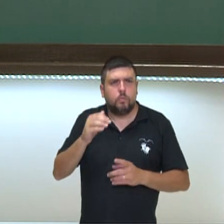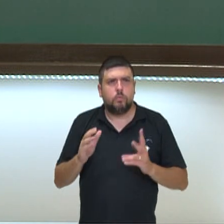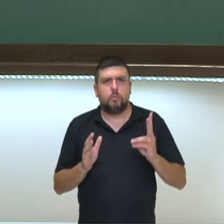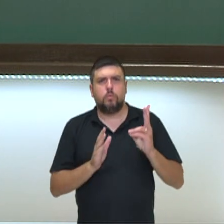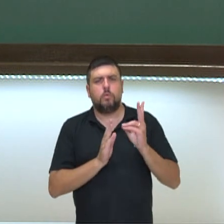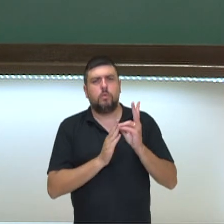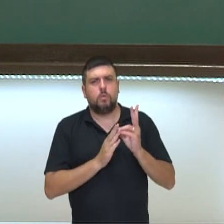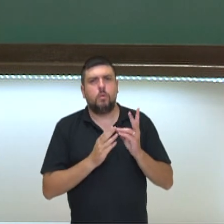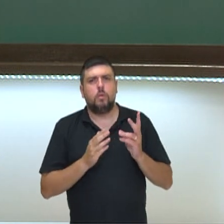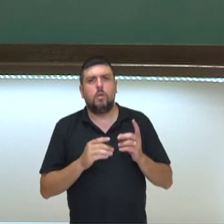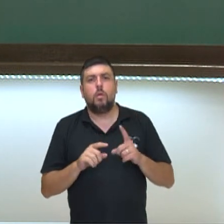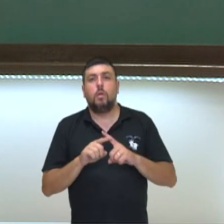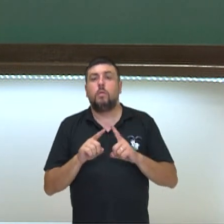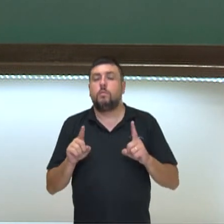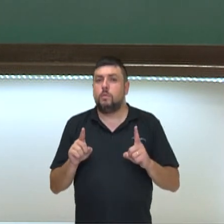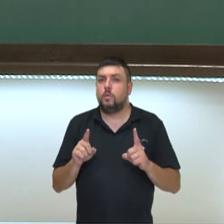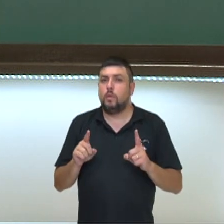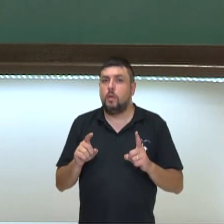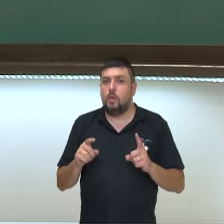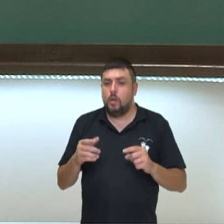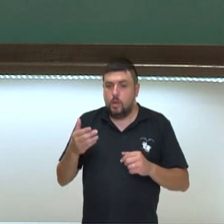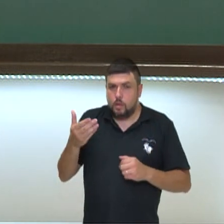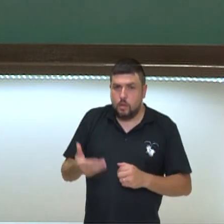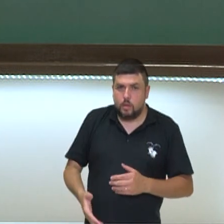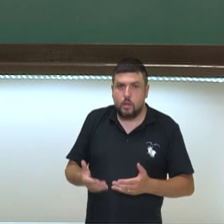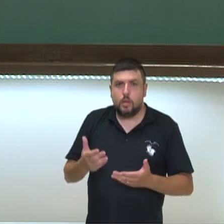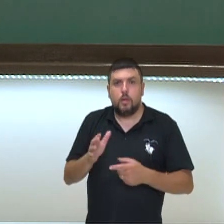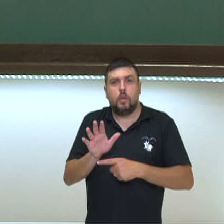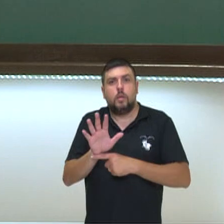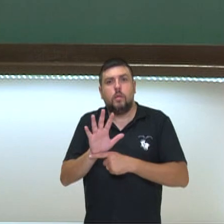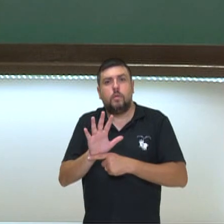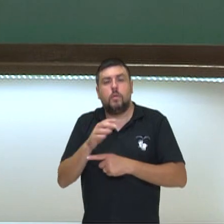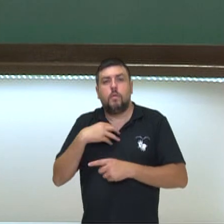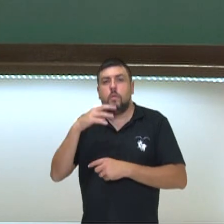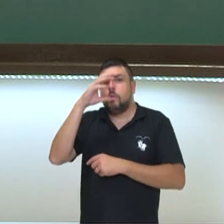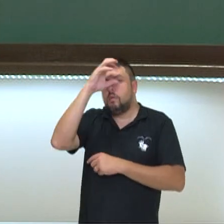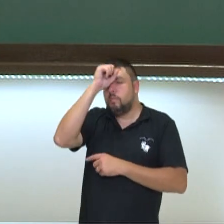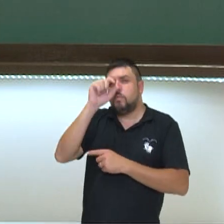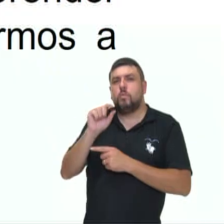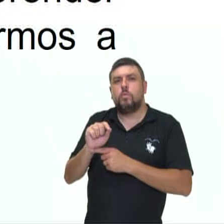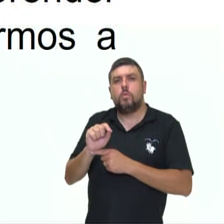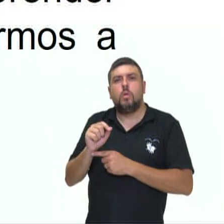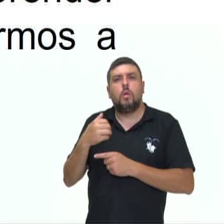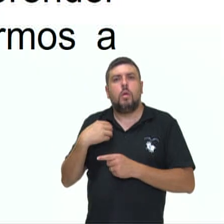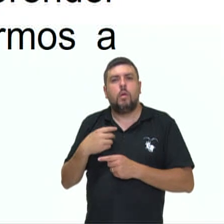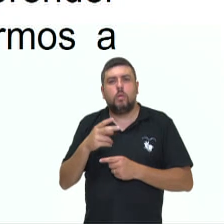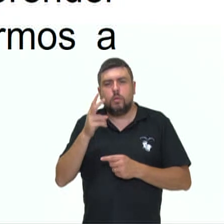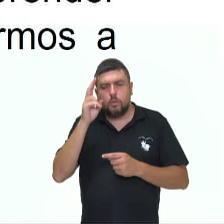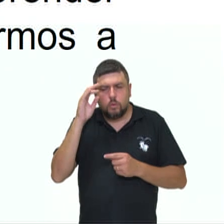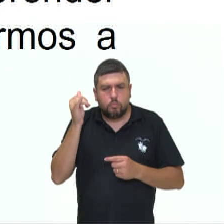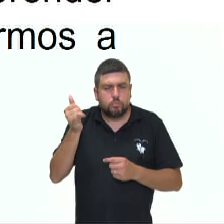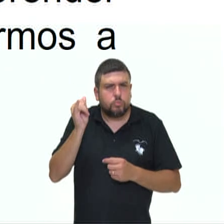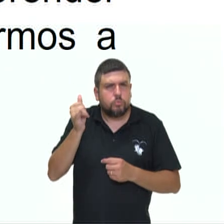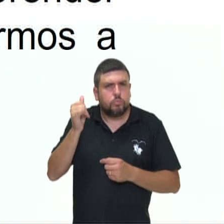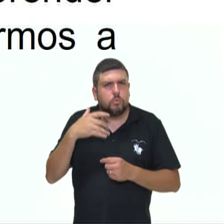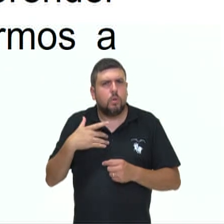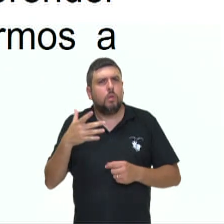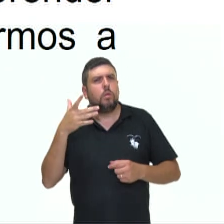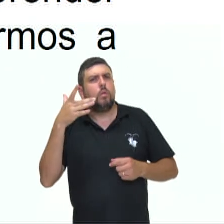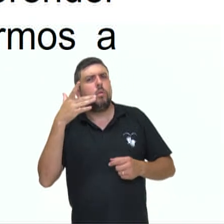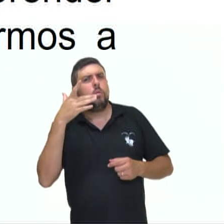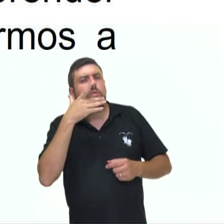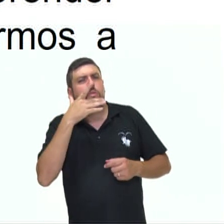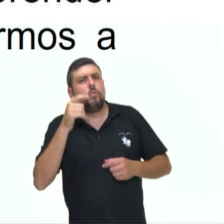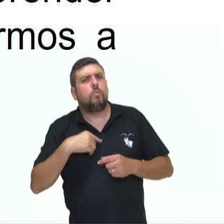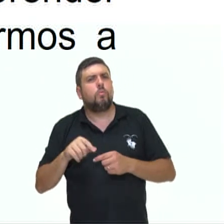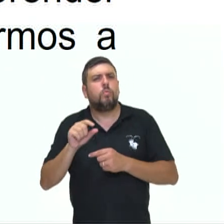suas histórias, mas, neste vídeo, nós aprendemos que a contação de história é uma das formas agradáveis e divertidas de